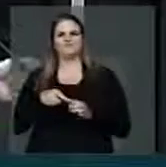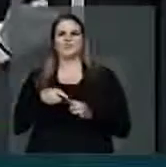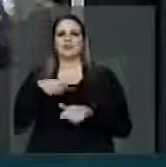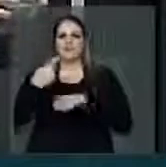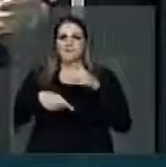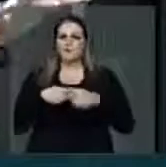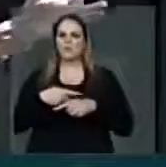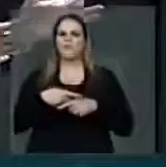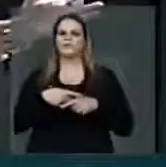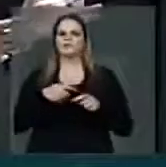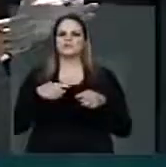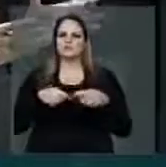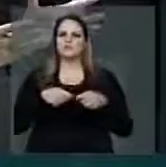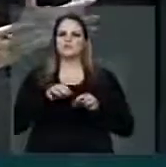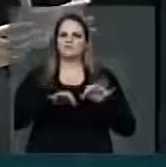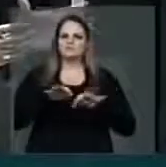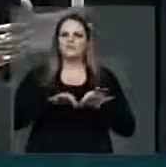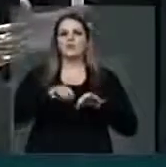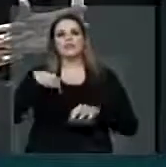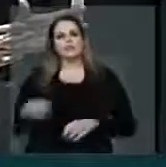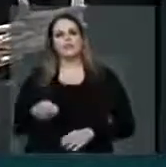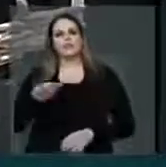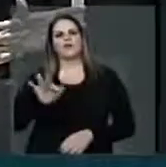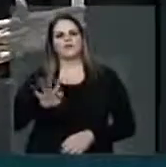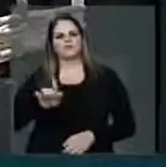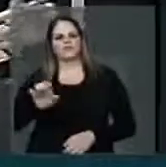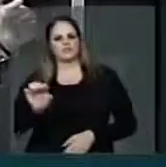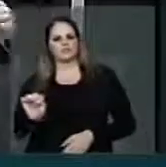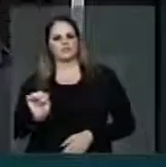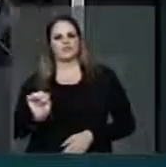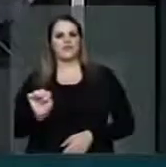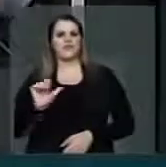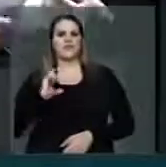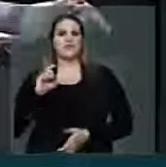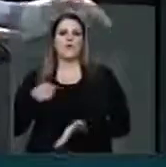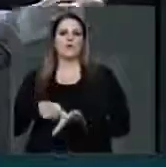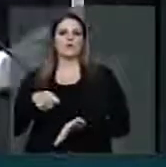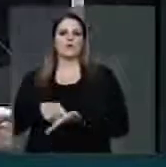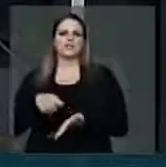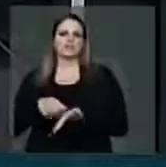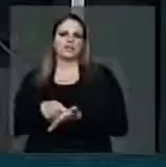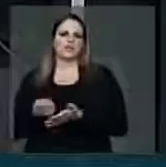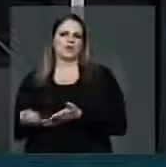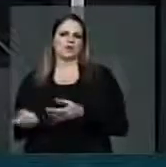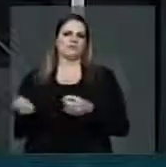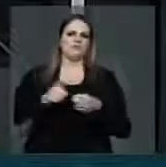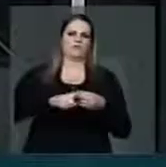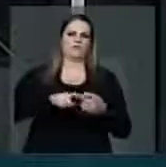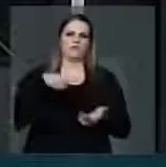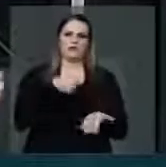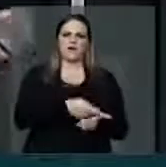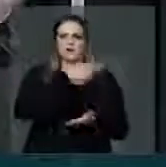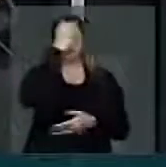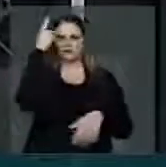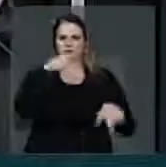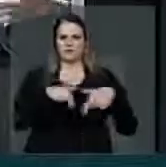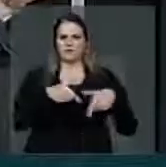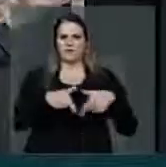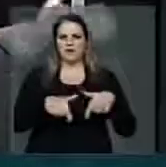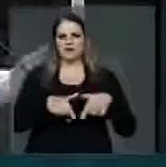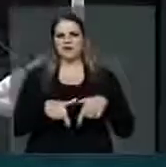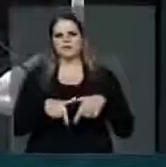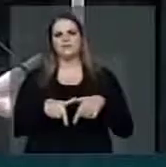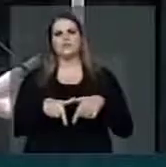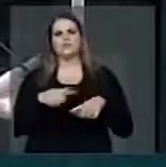O fundo do FGTS foi obrigado a remunerar os trabalhadores com as